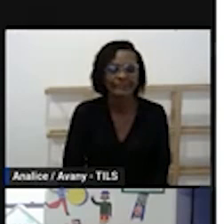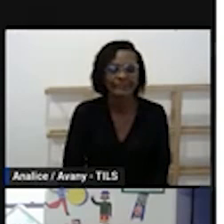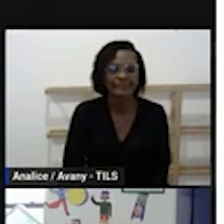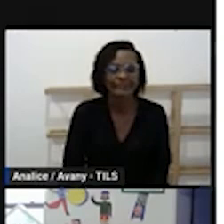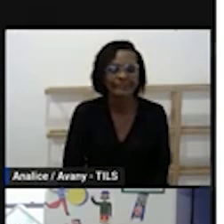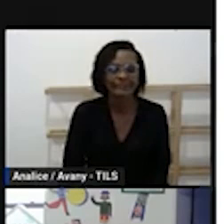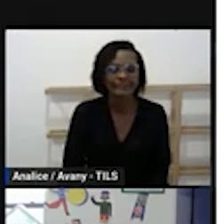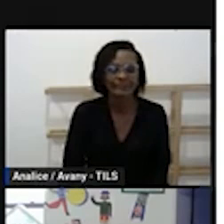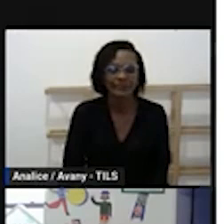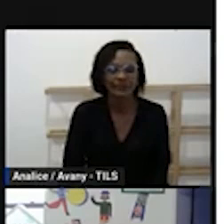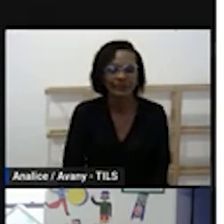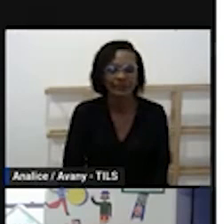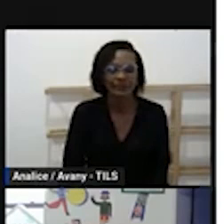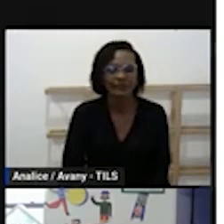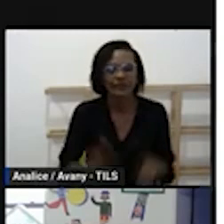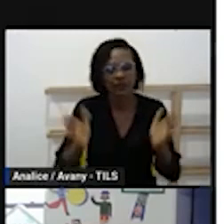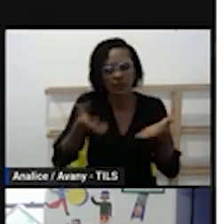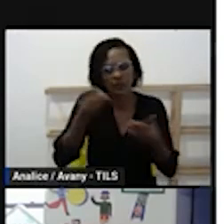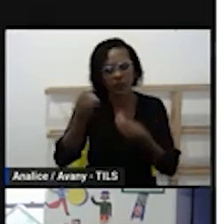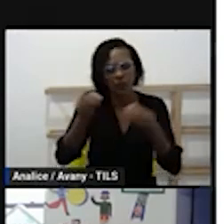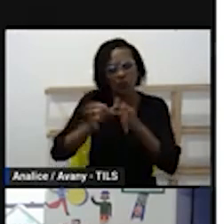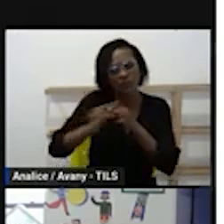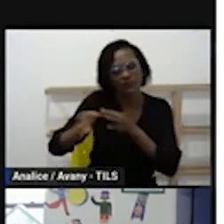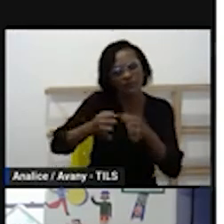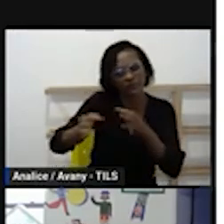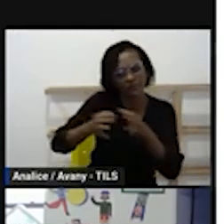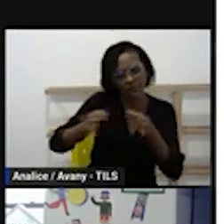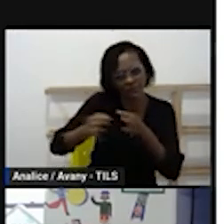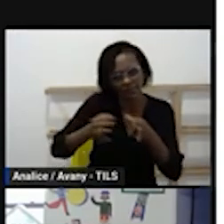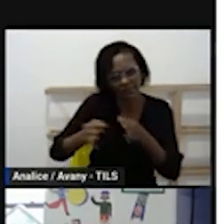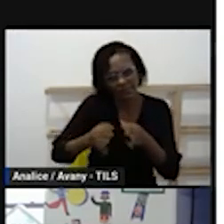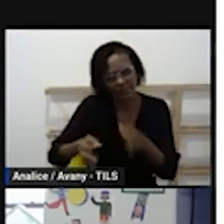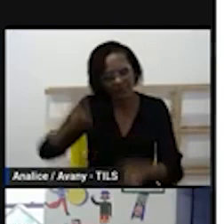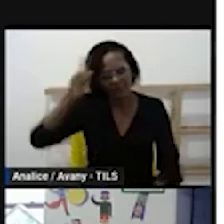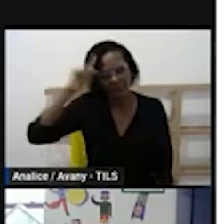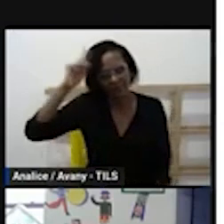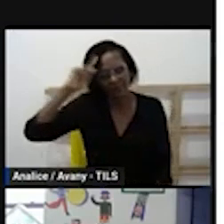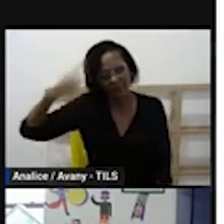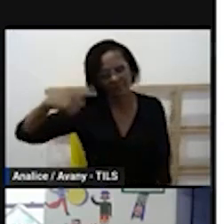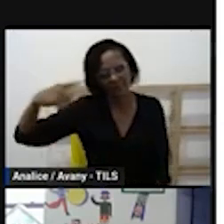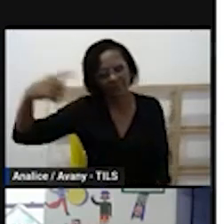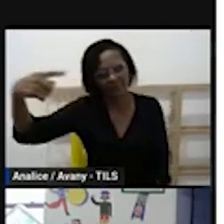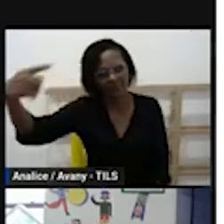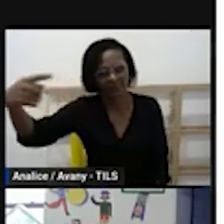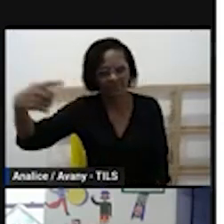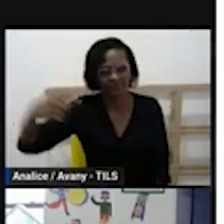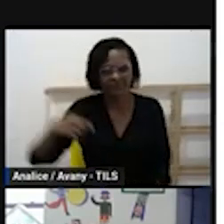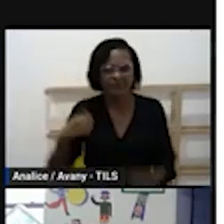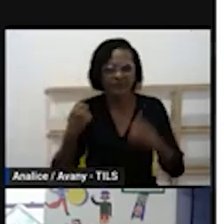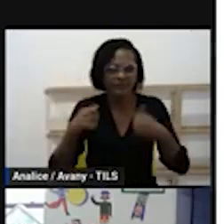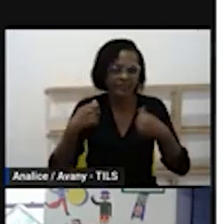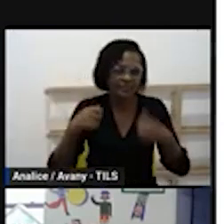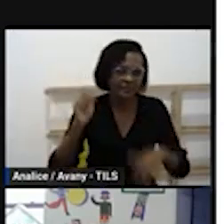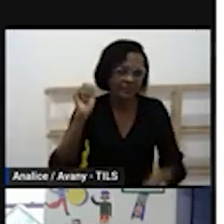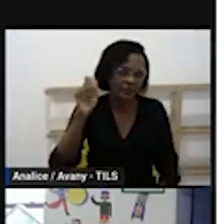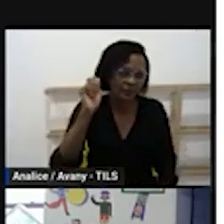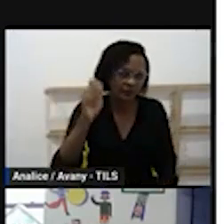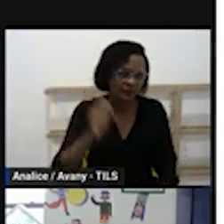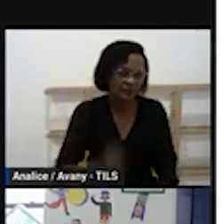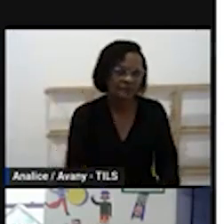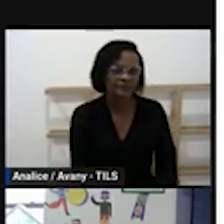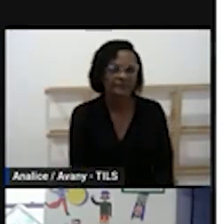e então para organizar essa rotina da educação infantil não necessariamente ficou bem em cima